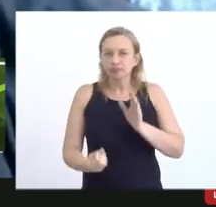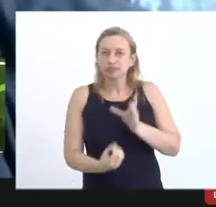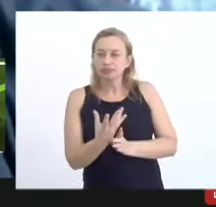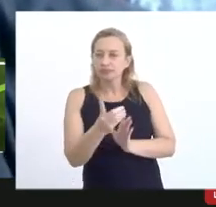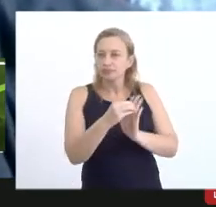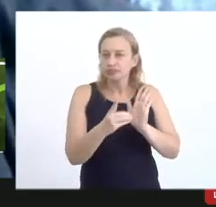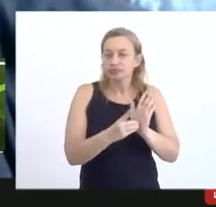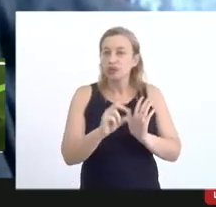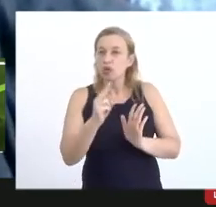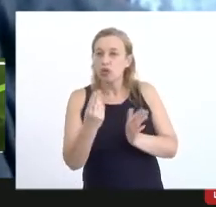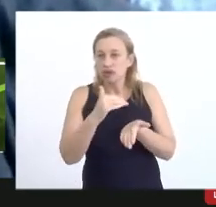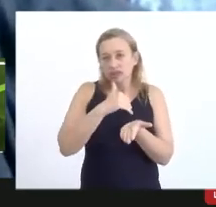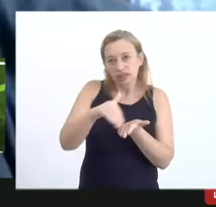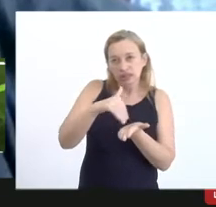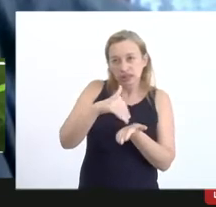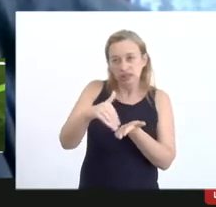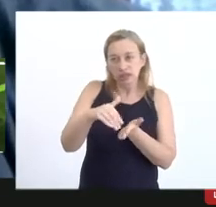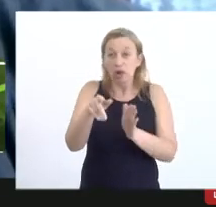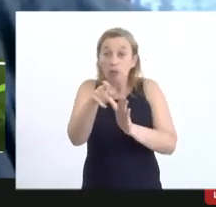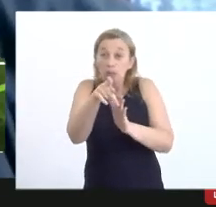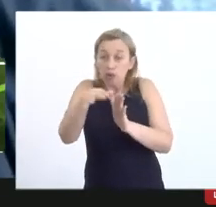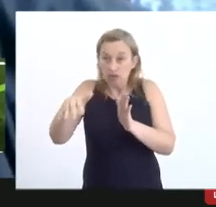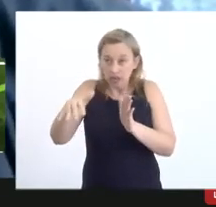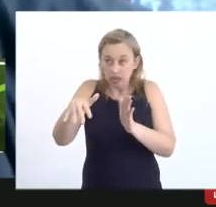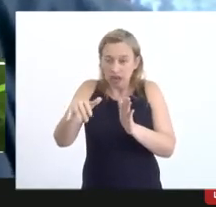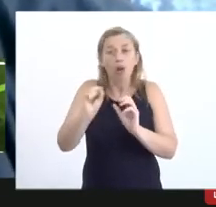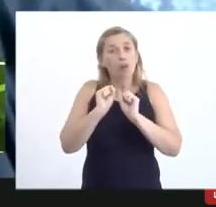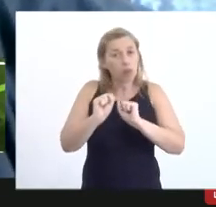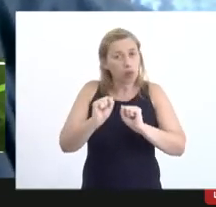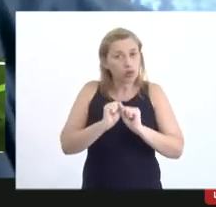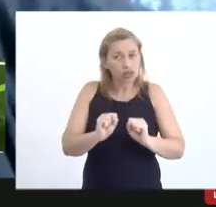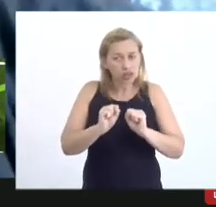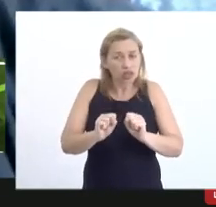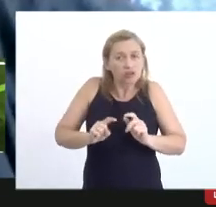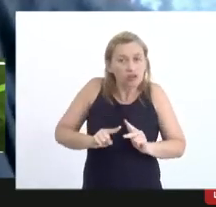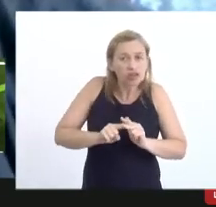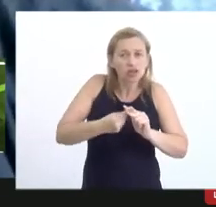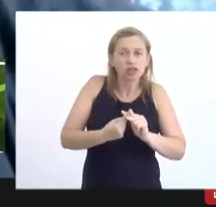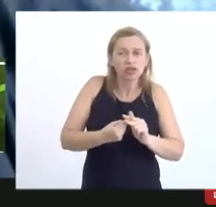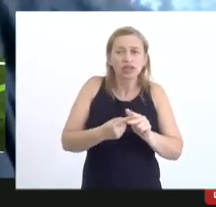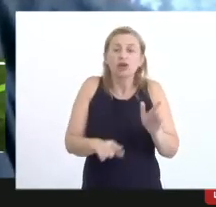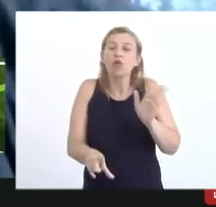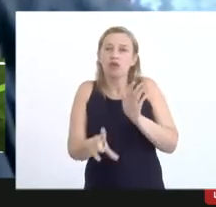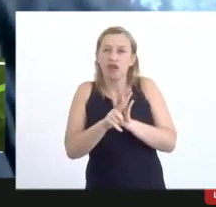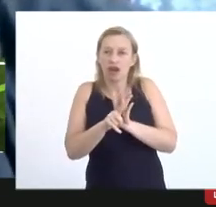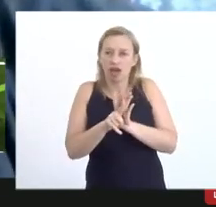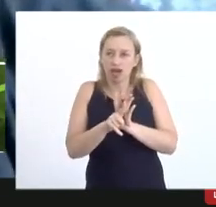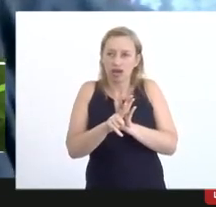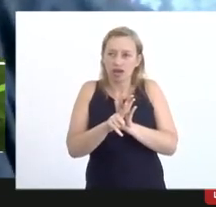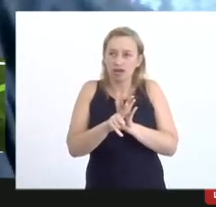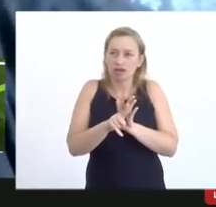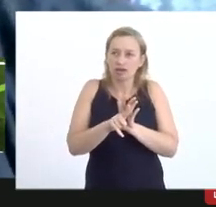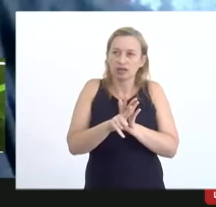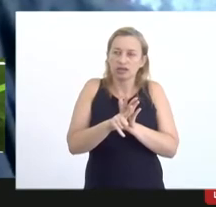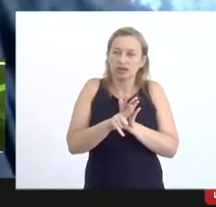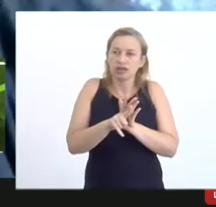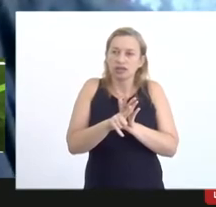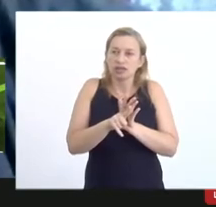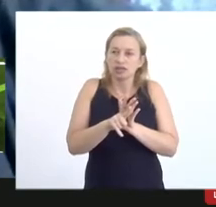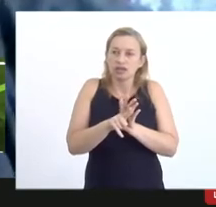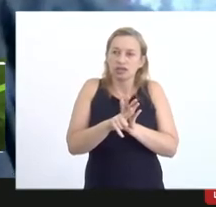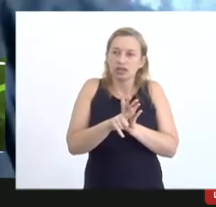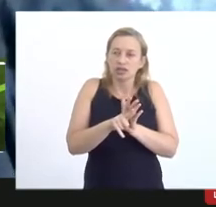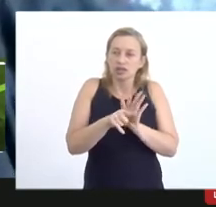ou a secretaria através de uma portaria poderia fazer a regulamentação da lei estipulando as rotinas